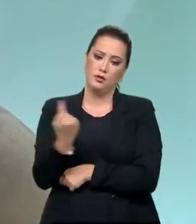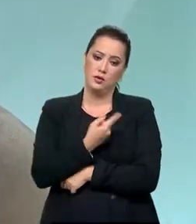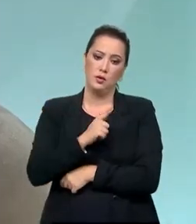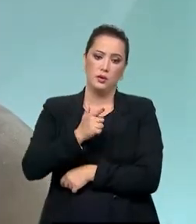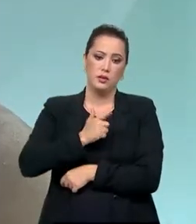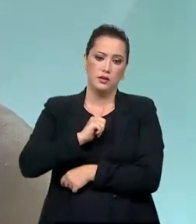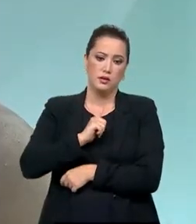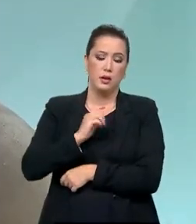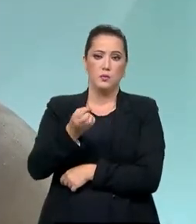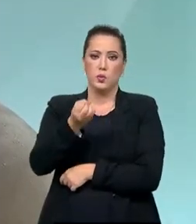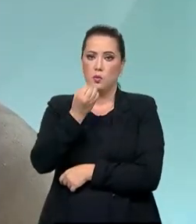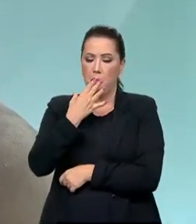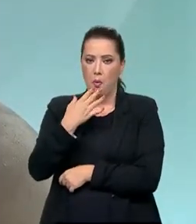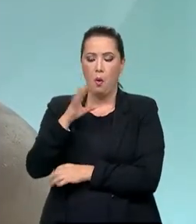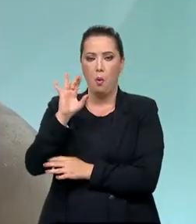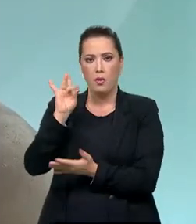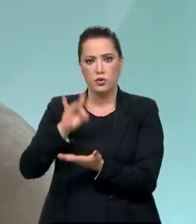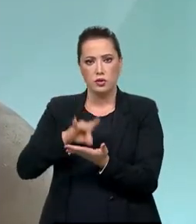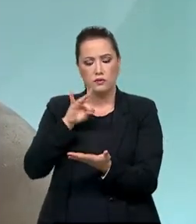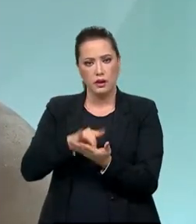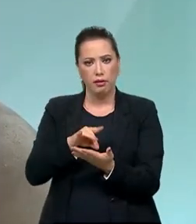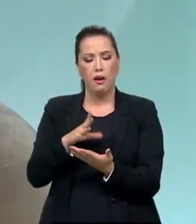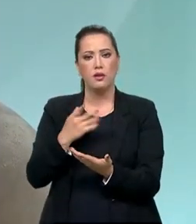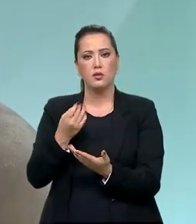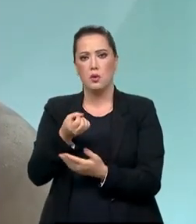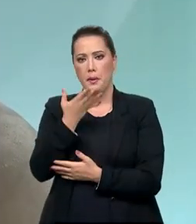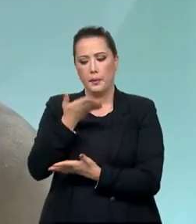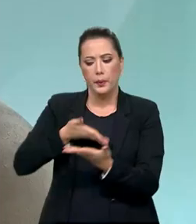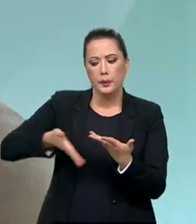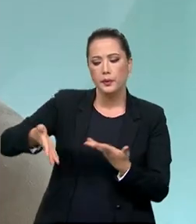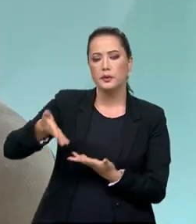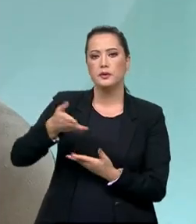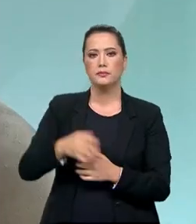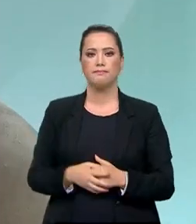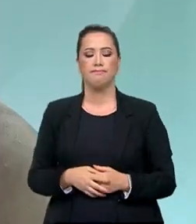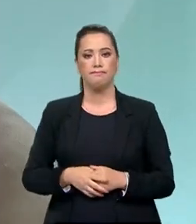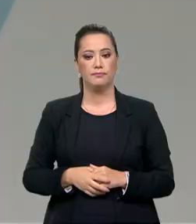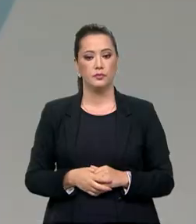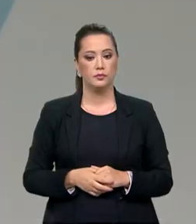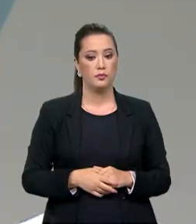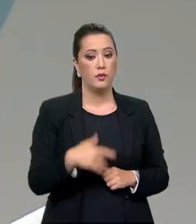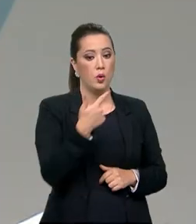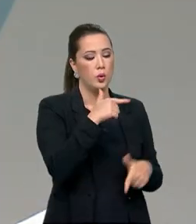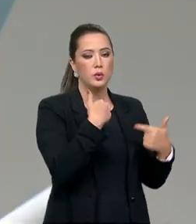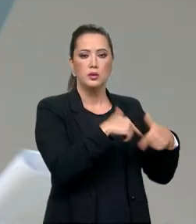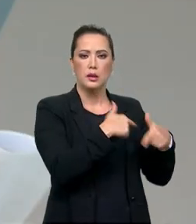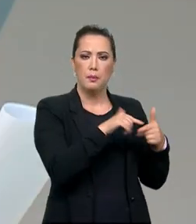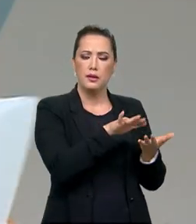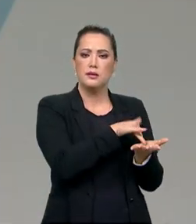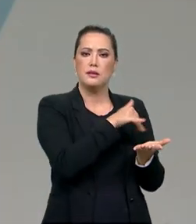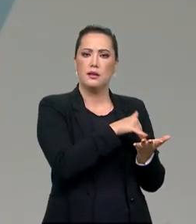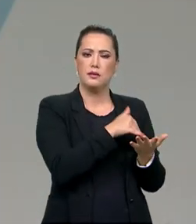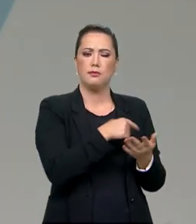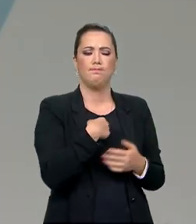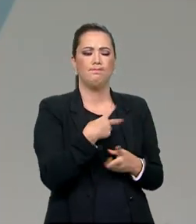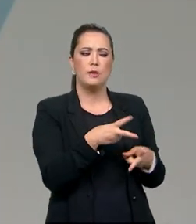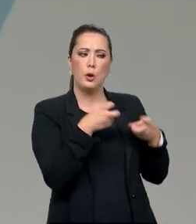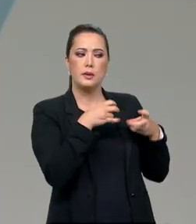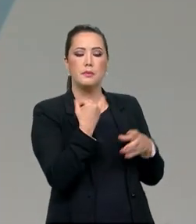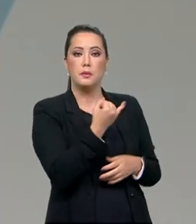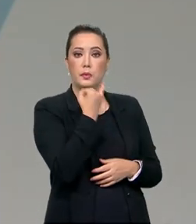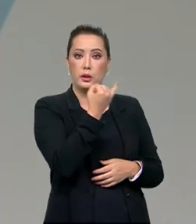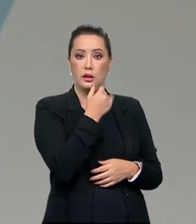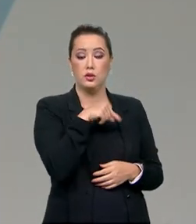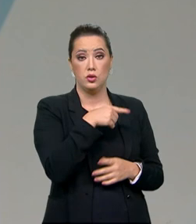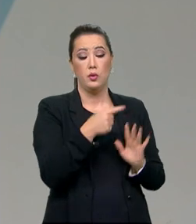tendo, boa, de fato, uma boa correspondência, não? Outra iniciativa da Secretaria que me chamou a atenção, que eu